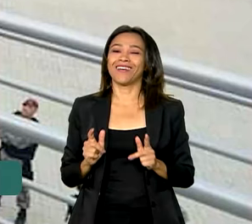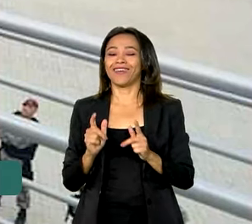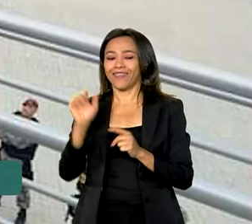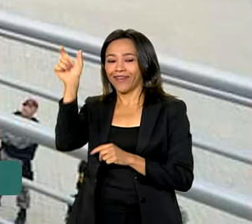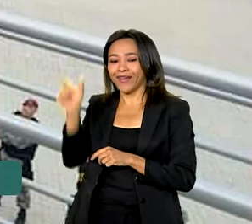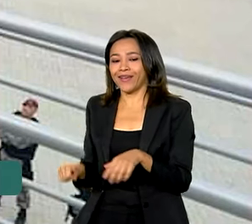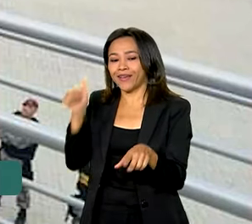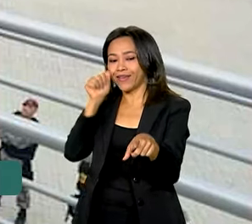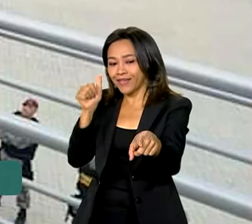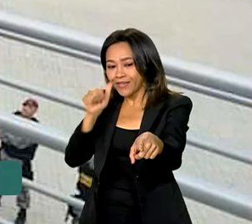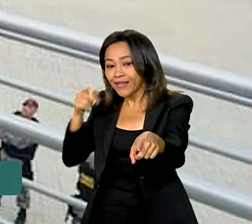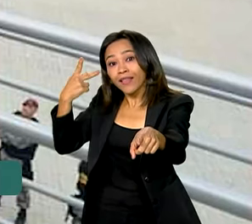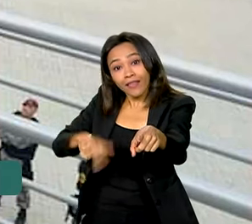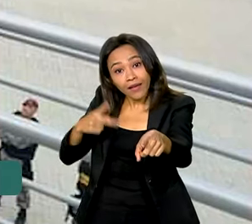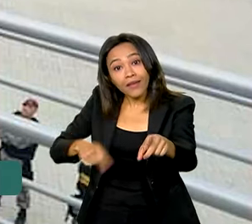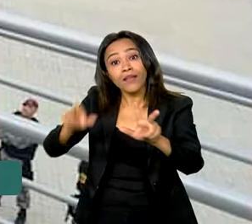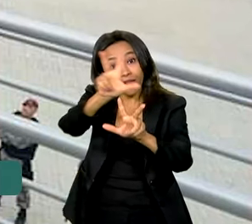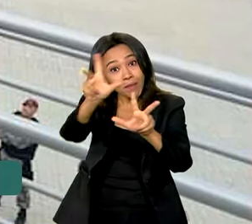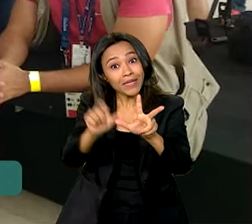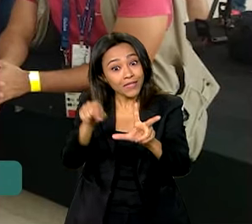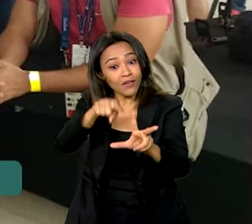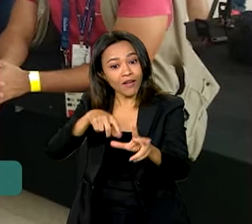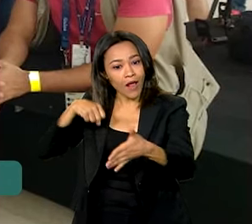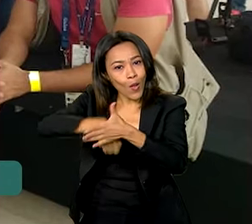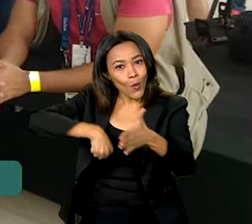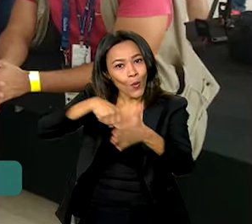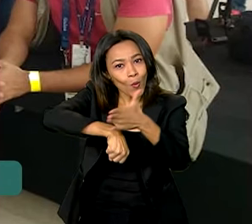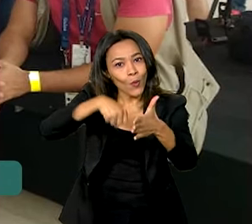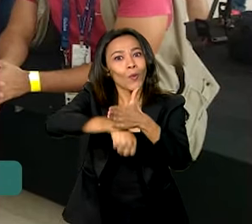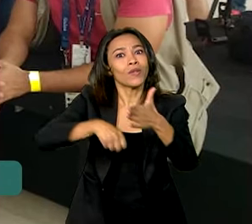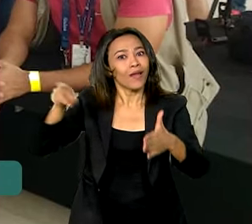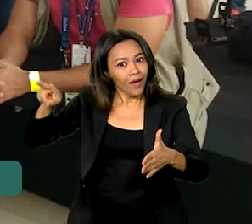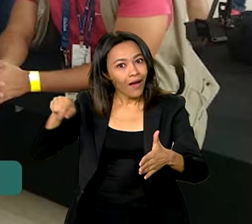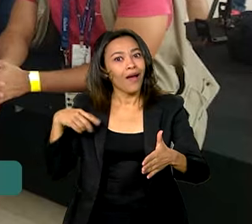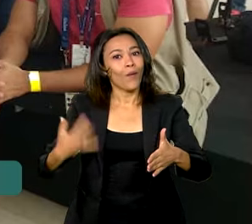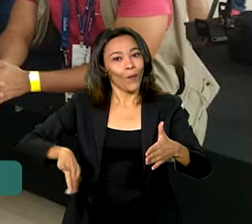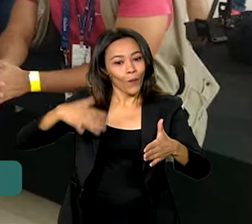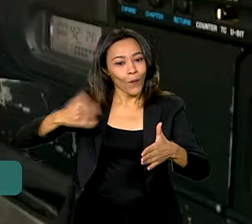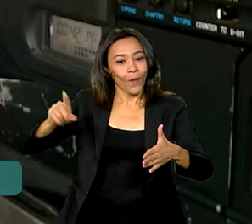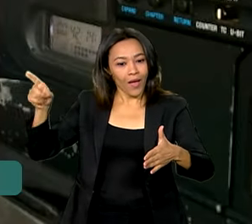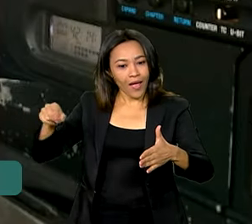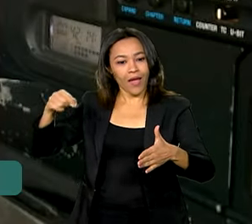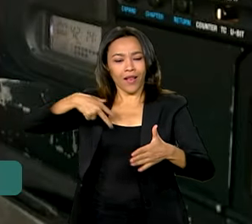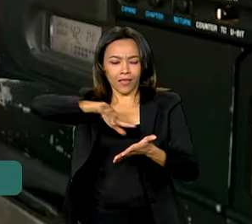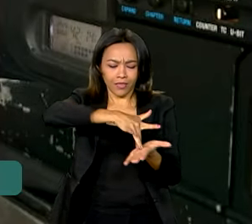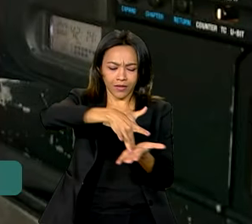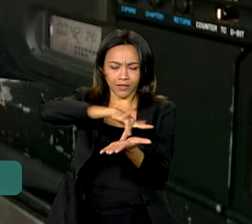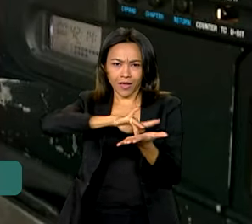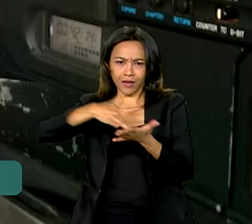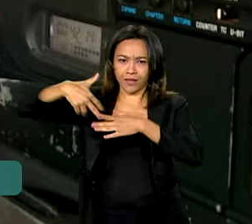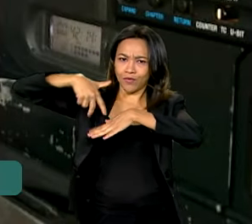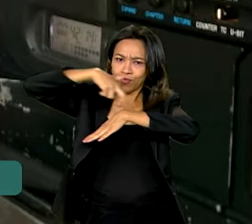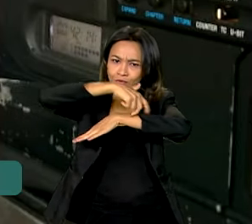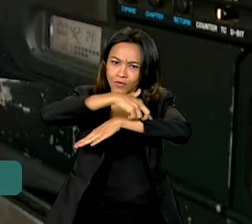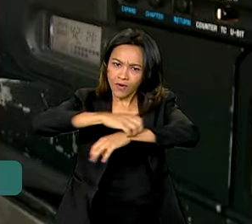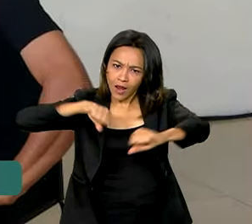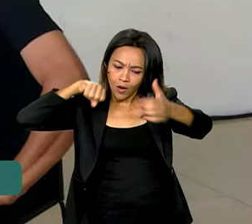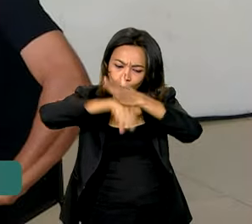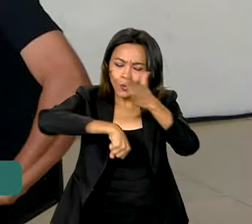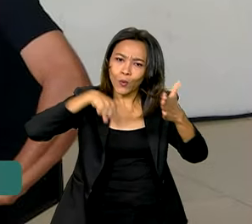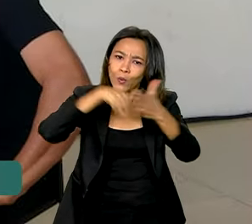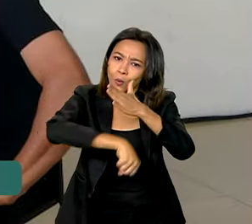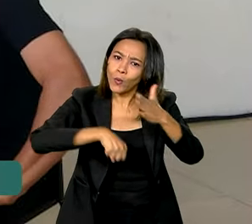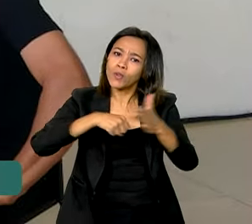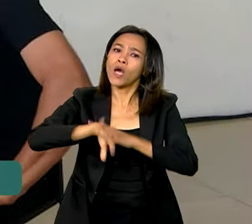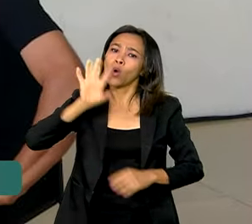Carla, jornalista da TV Brasil, vai lutar pelo pódio na capital francesa. Modelo, dançarina e ativista dos direitos das